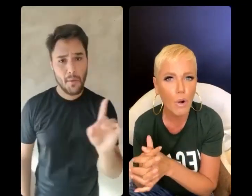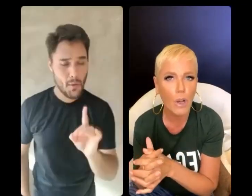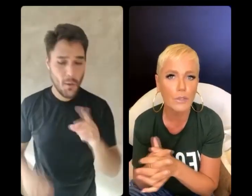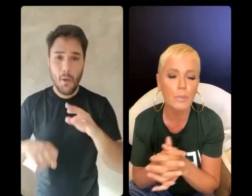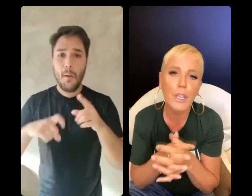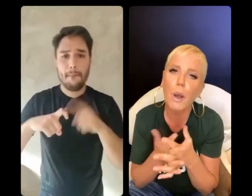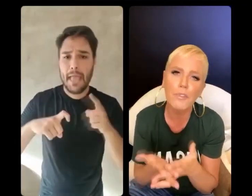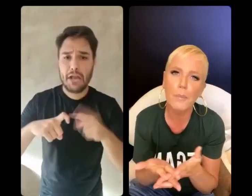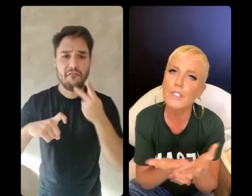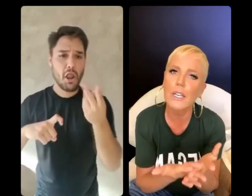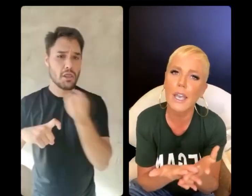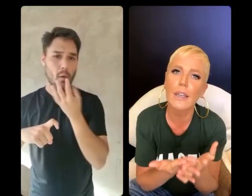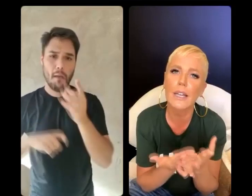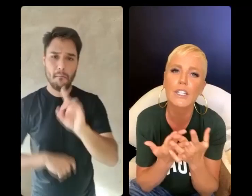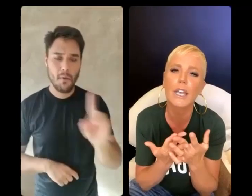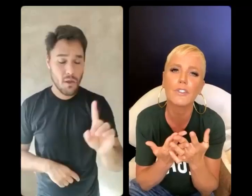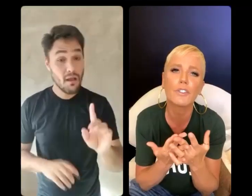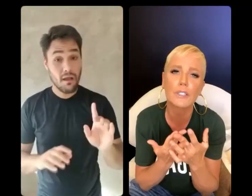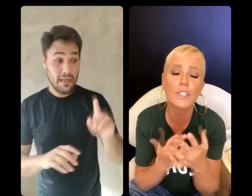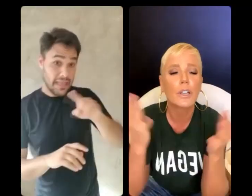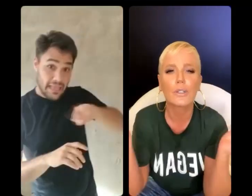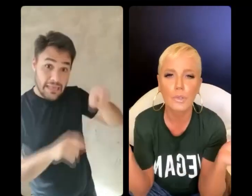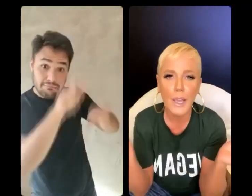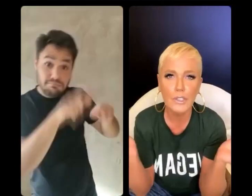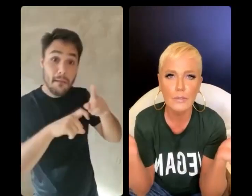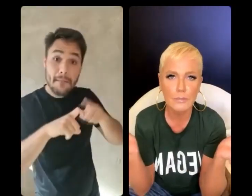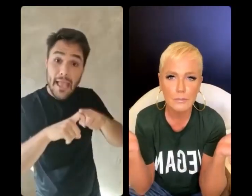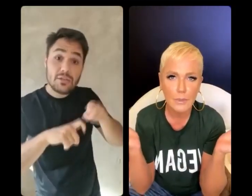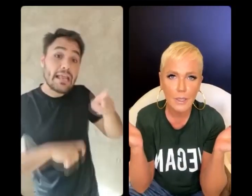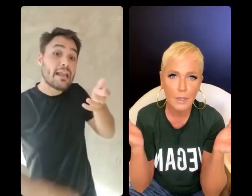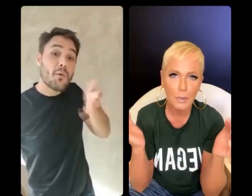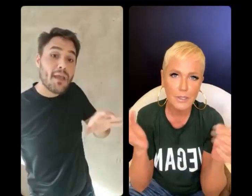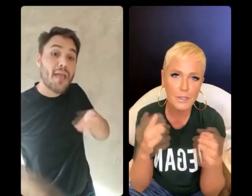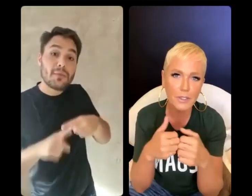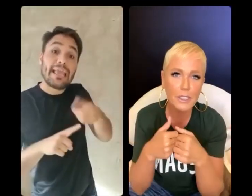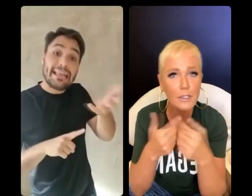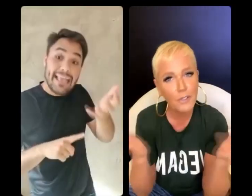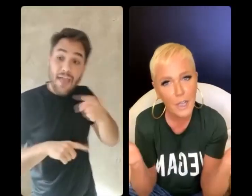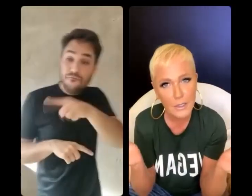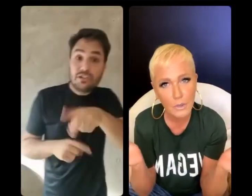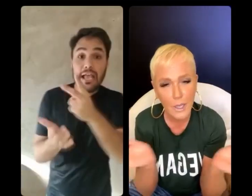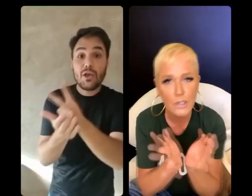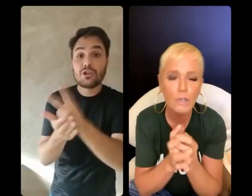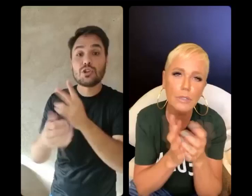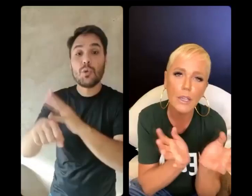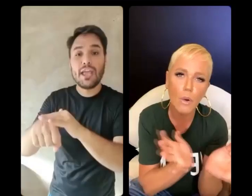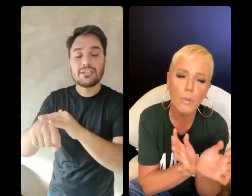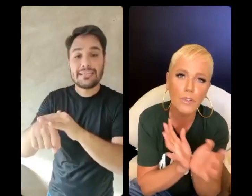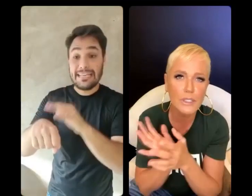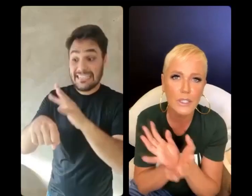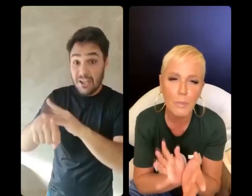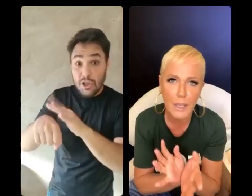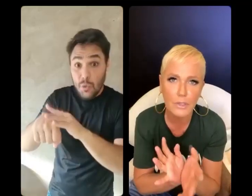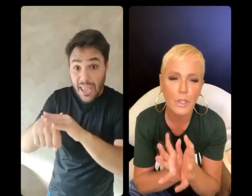que não concordam, porque obviamente eles querem ver vocês doentes, porque se vocês não ficarem doentes, não tem